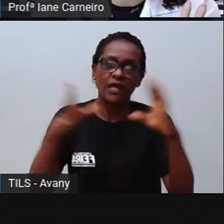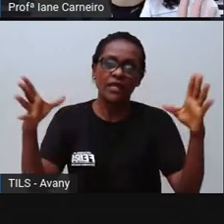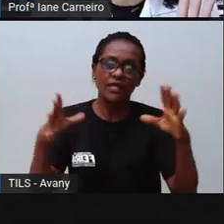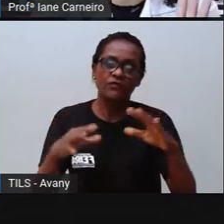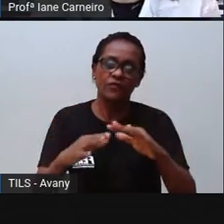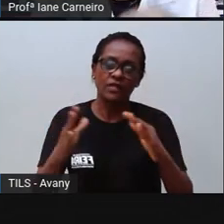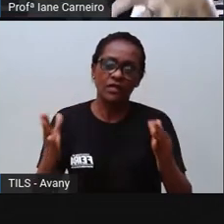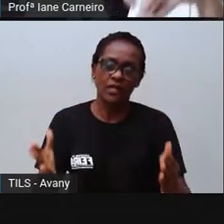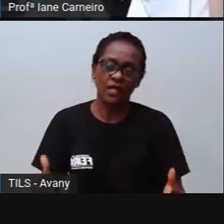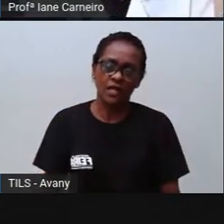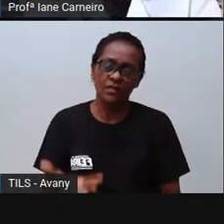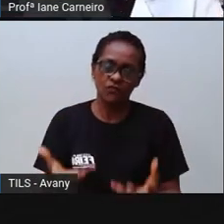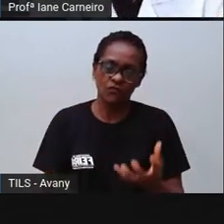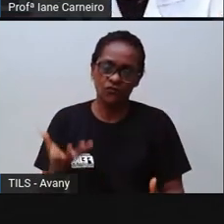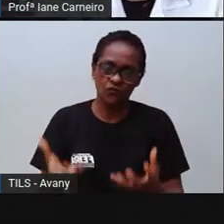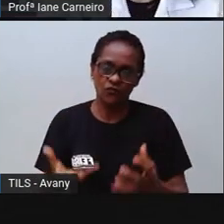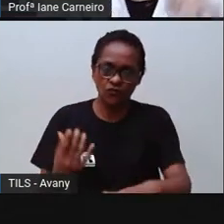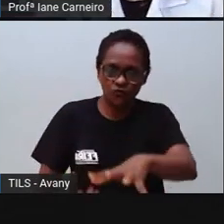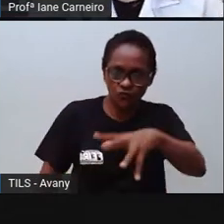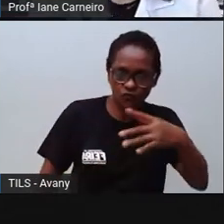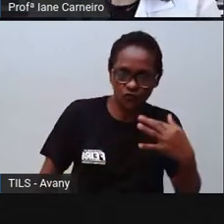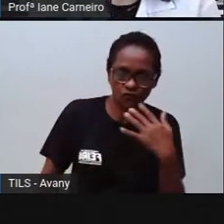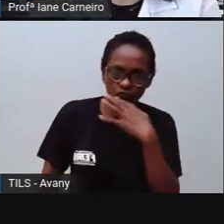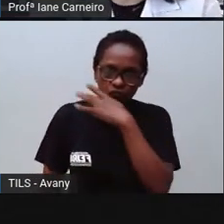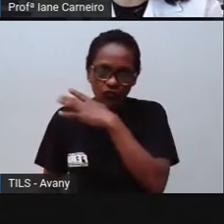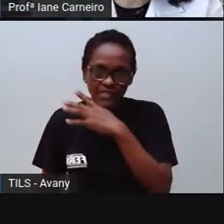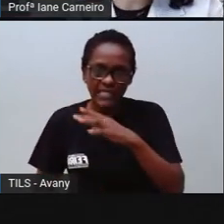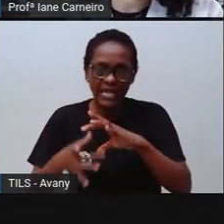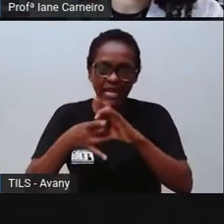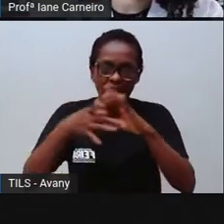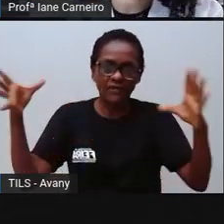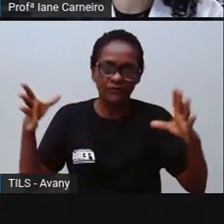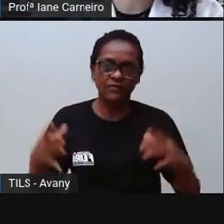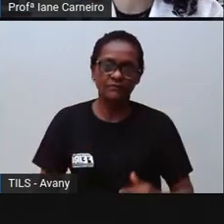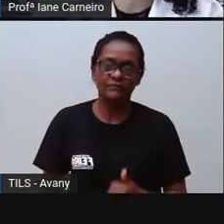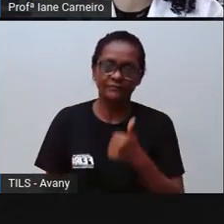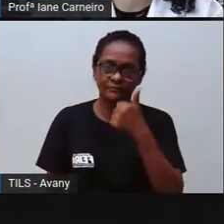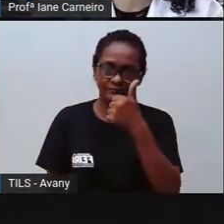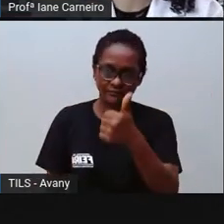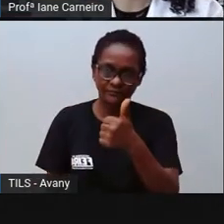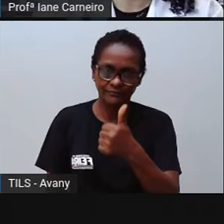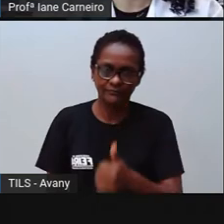o caninho que tira o gás e leva pra acender a boca do fogão, tá certo?